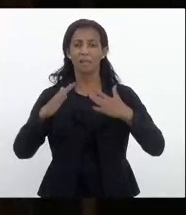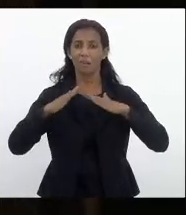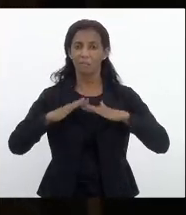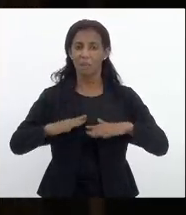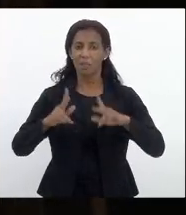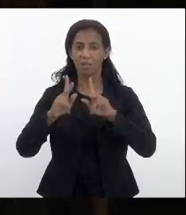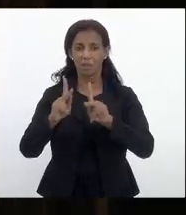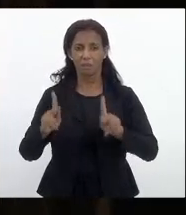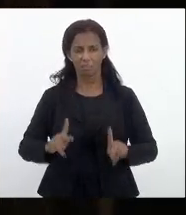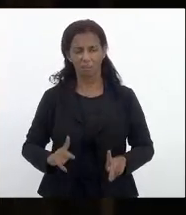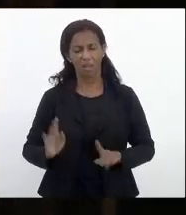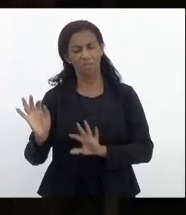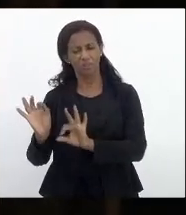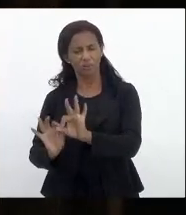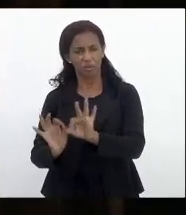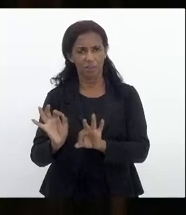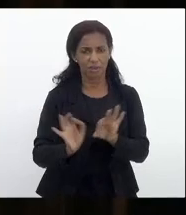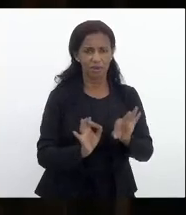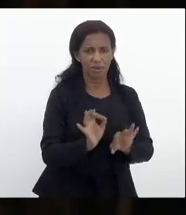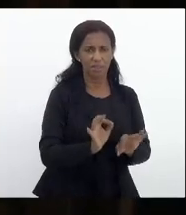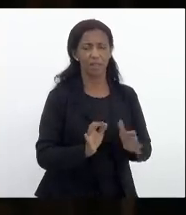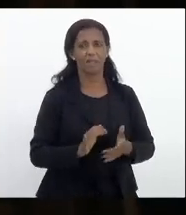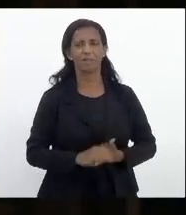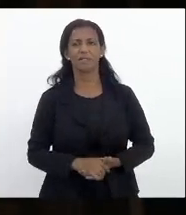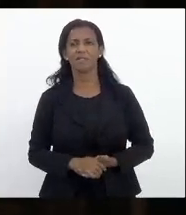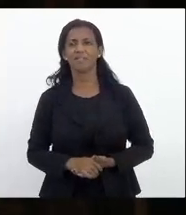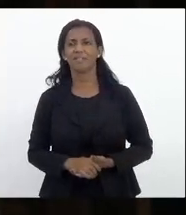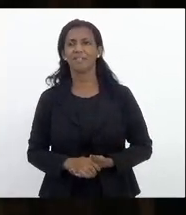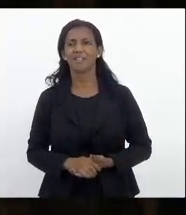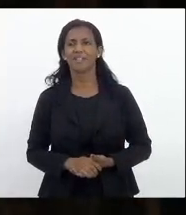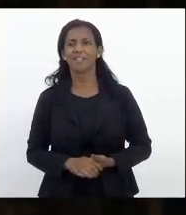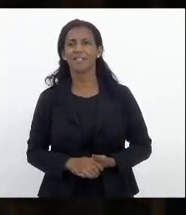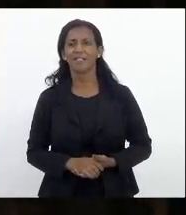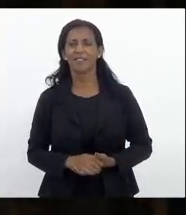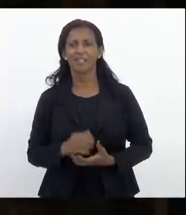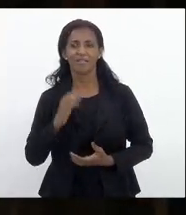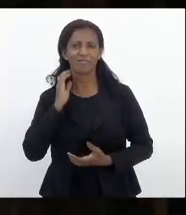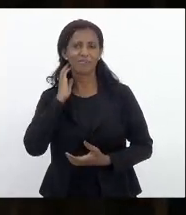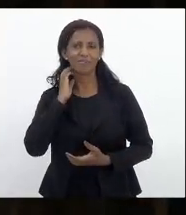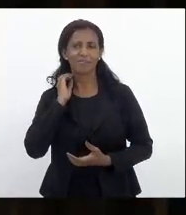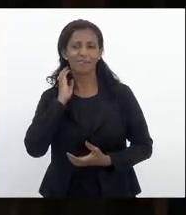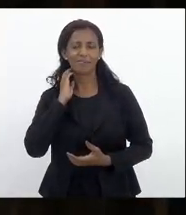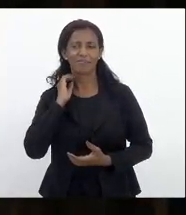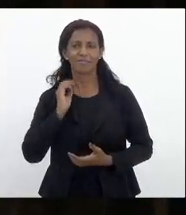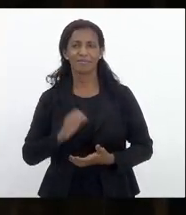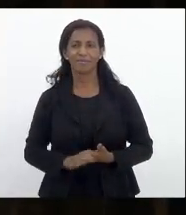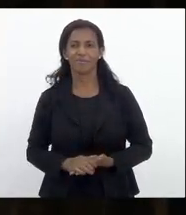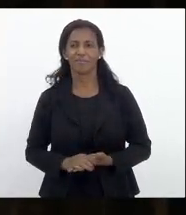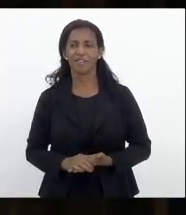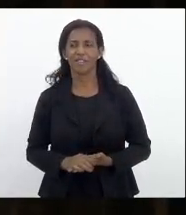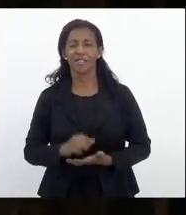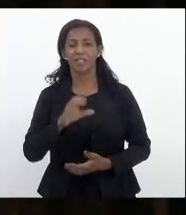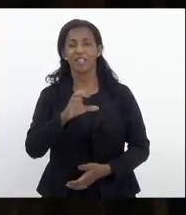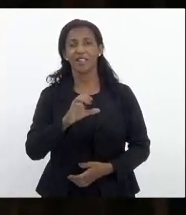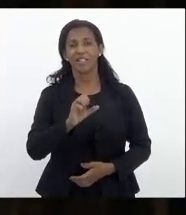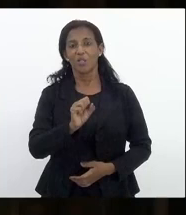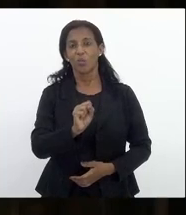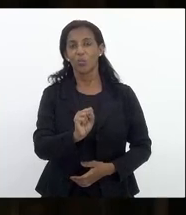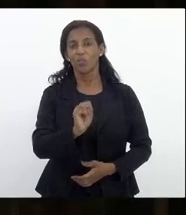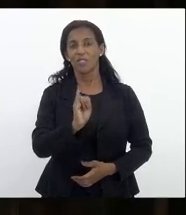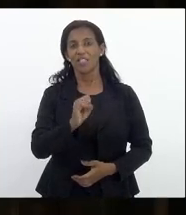ordeira e aí eu quero até homenagear aqui o Sindipol que deu uma